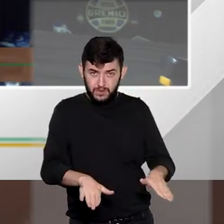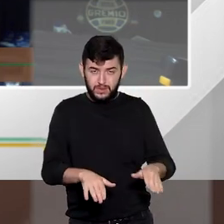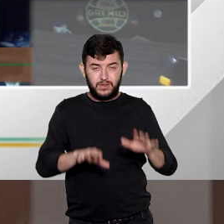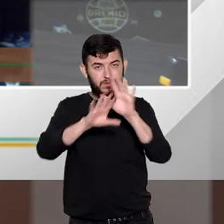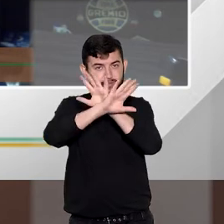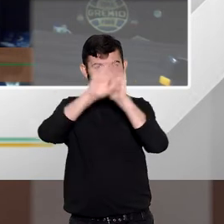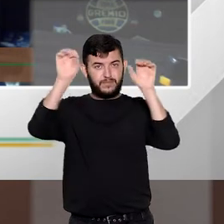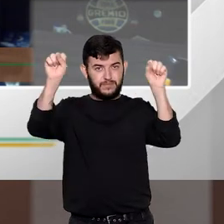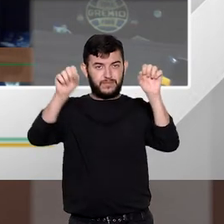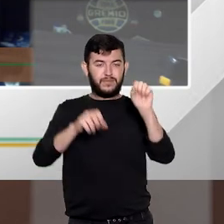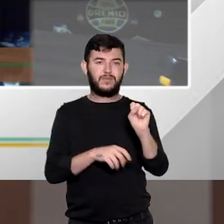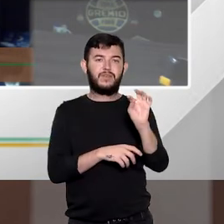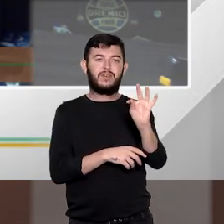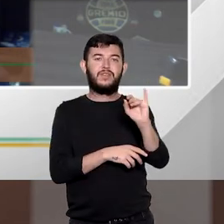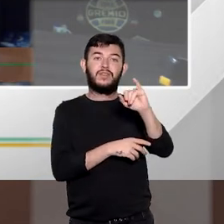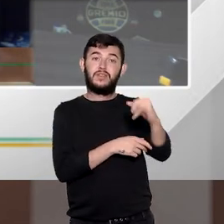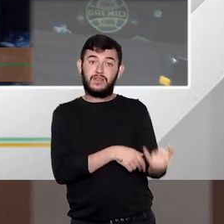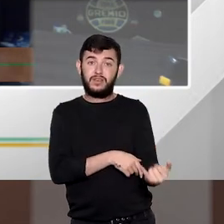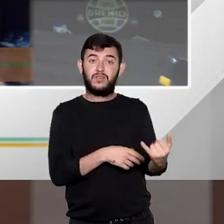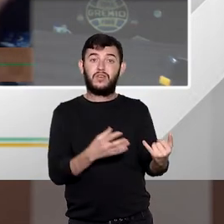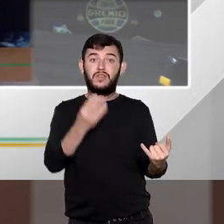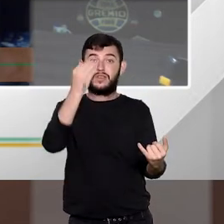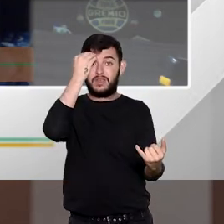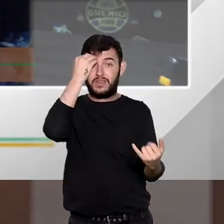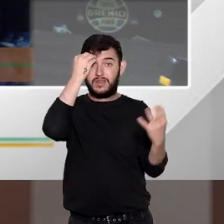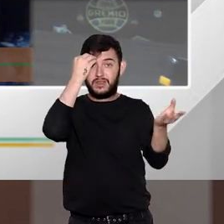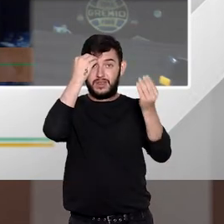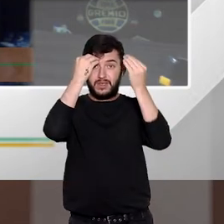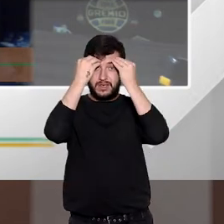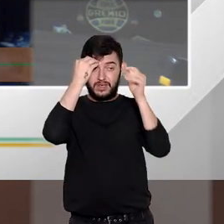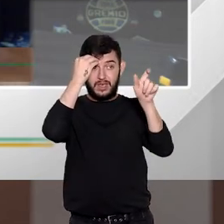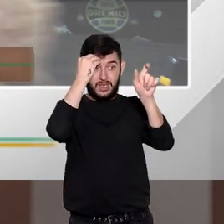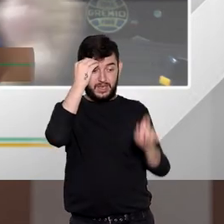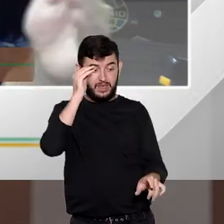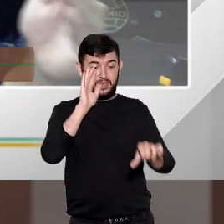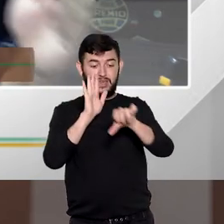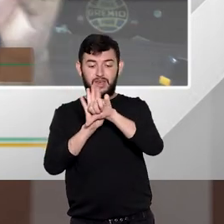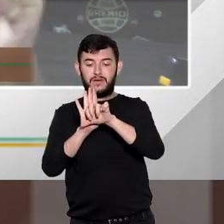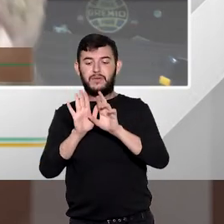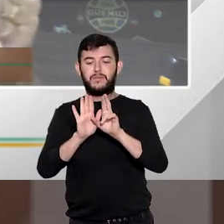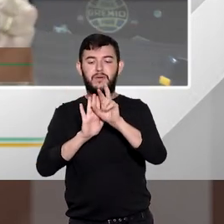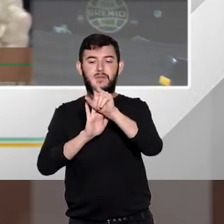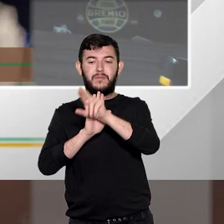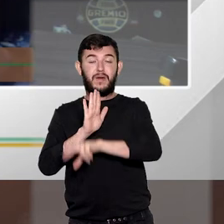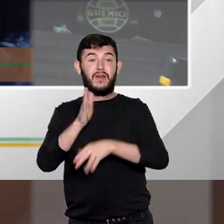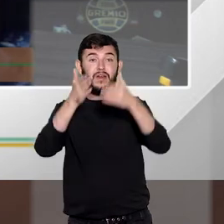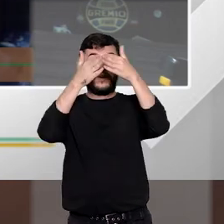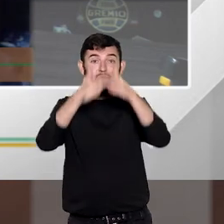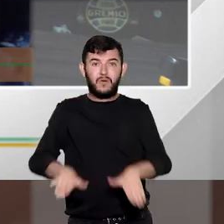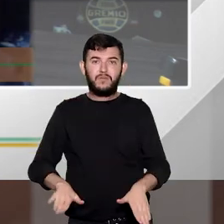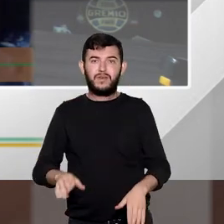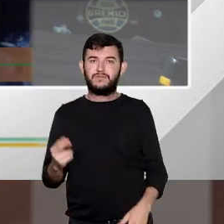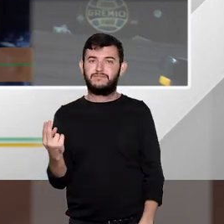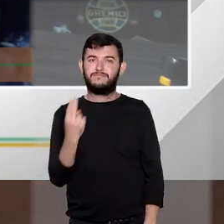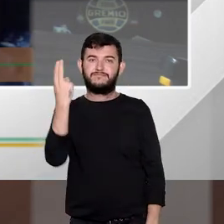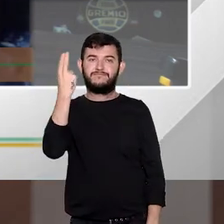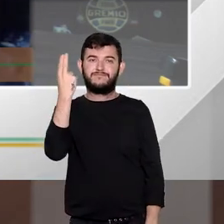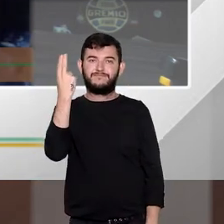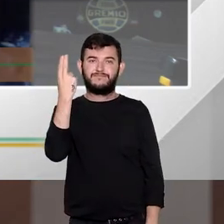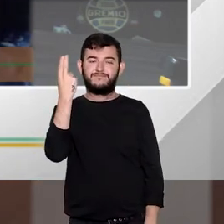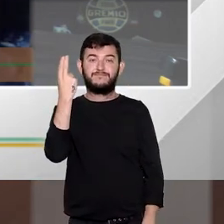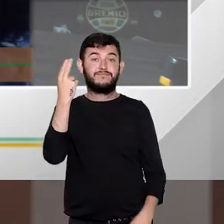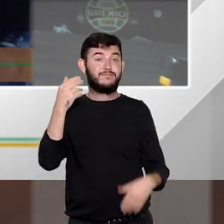também tem posição no sentido de que se o cara for multireincidente não terá essa compensação ou seja o